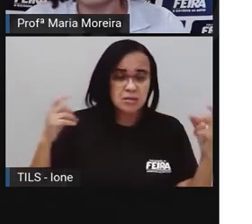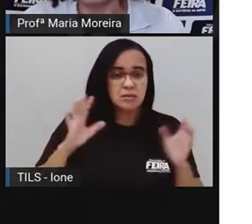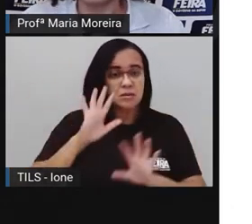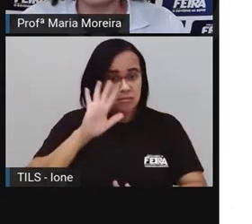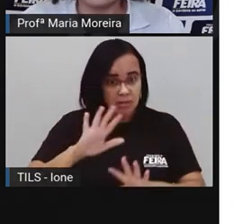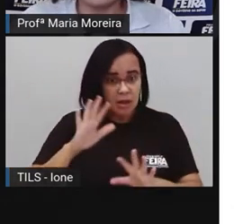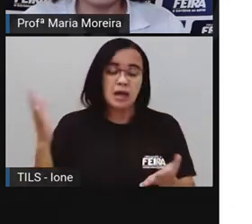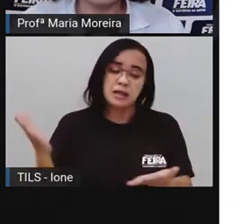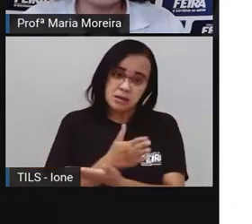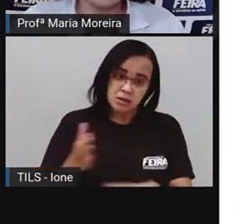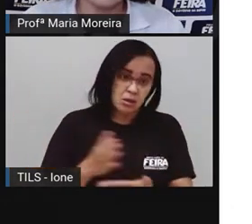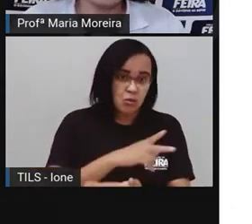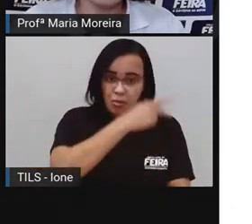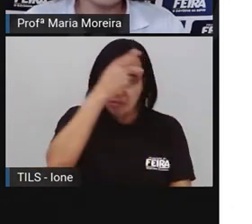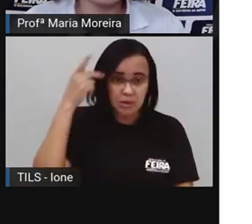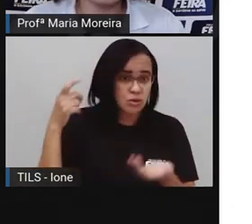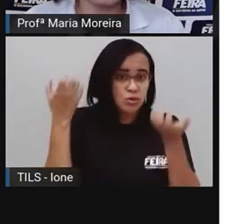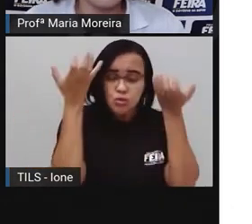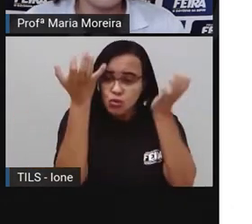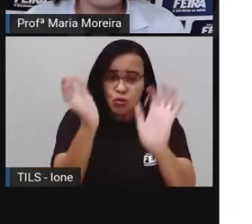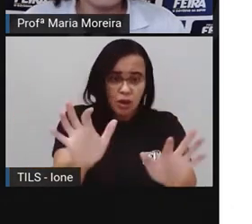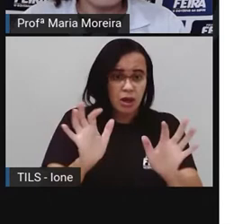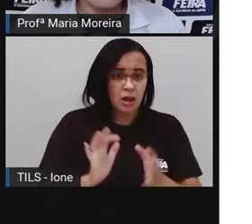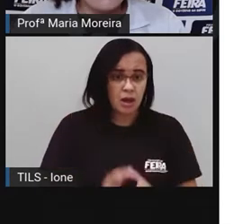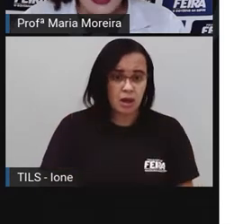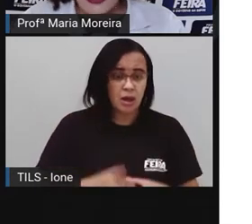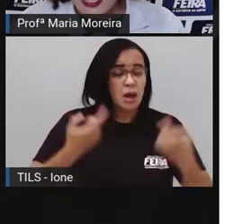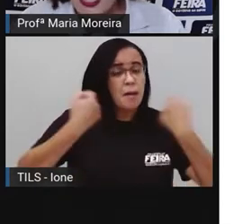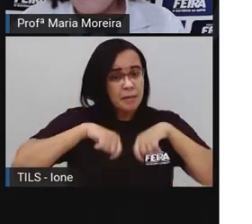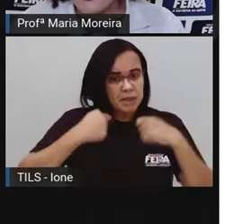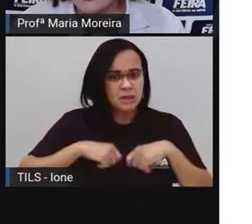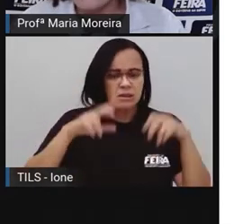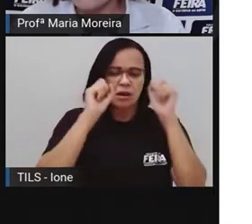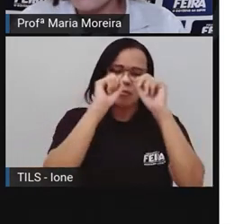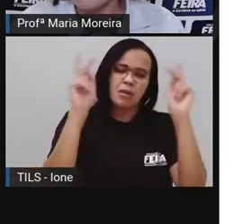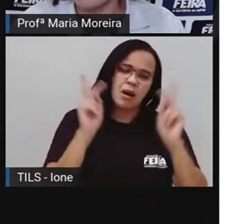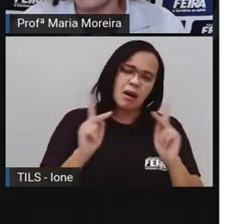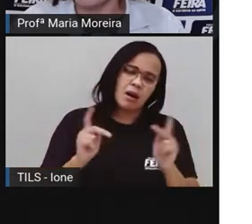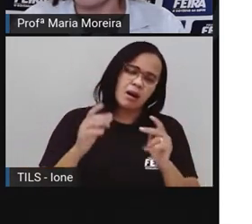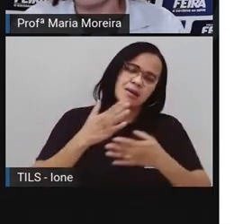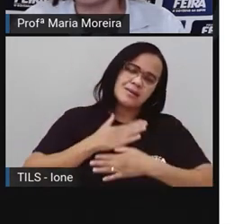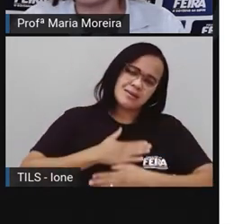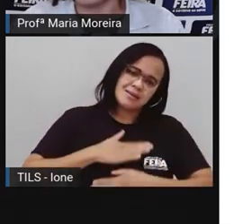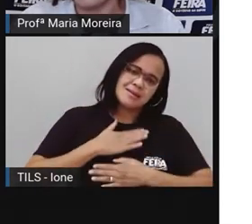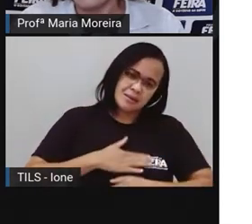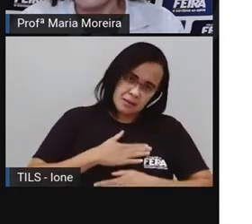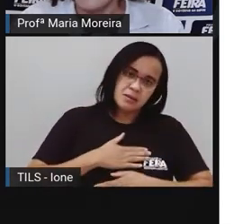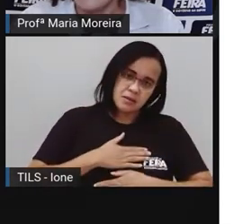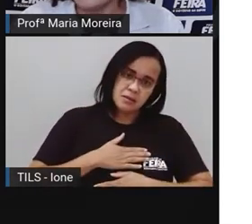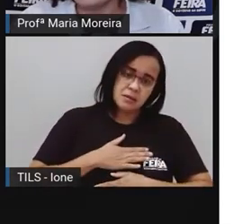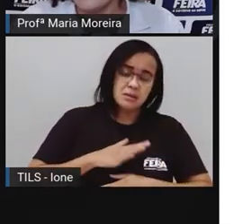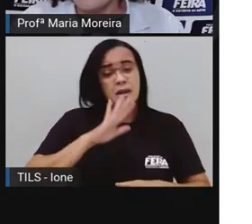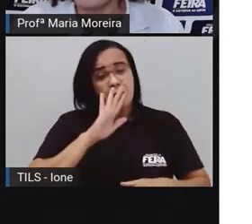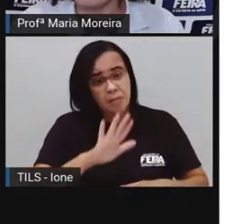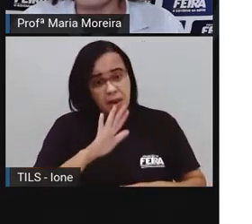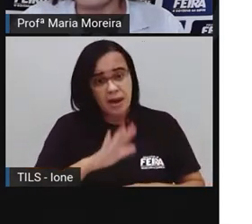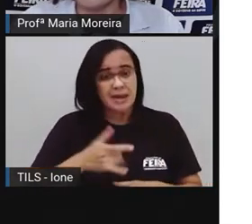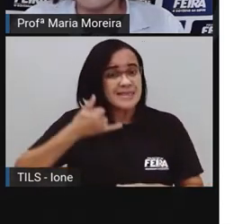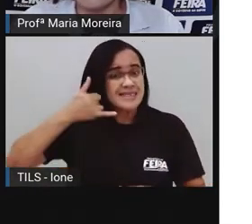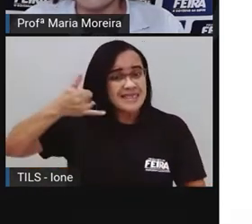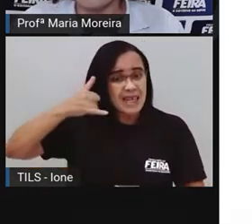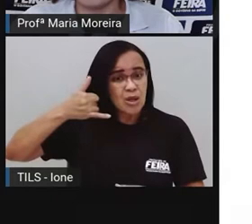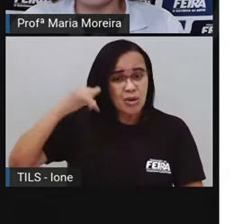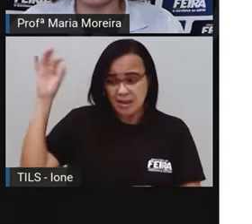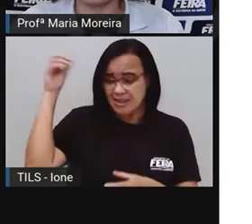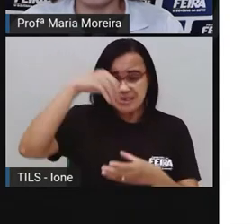local. E aí isso aí acaba tirando o sossego. Pois é, aquele aparelhozinho celular ali com aquela musiquinha, ali já é poluição